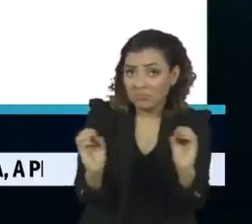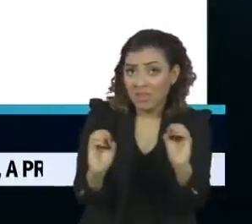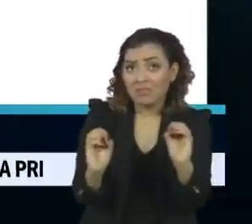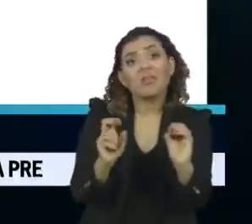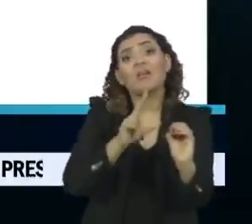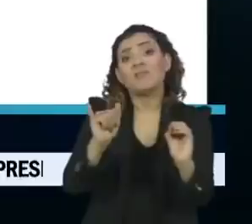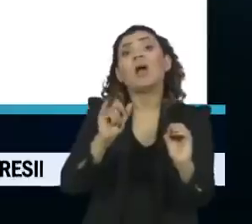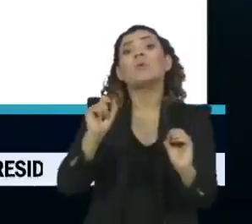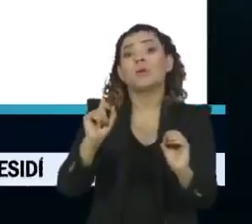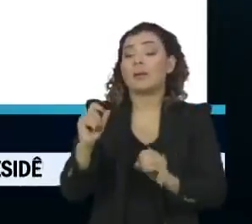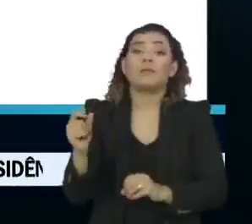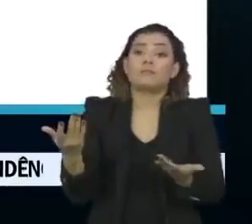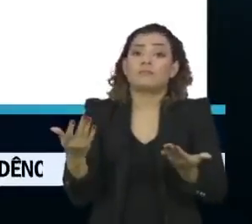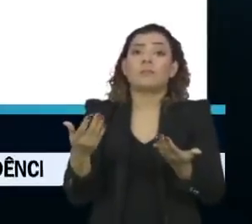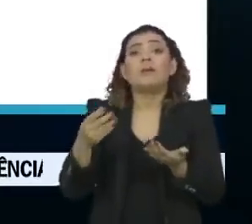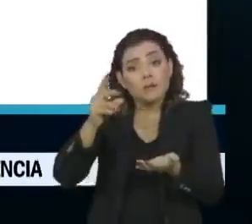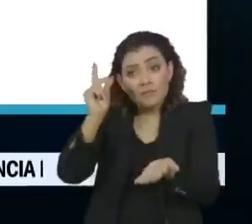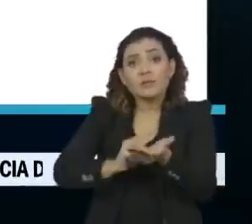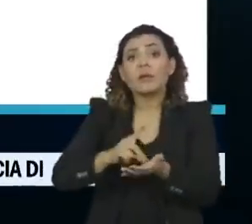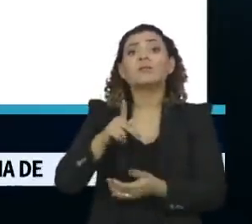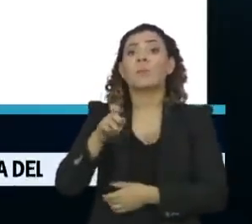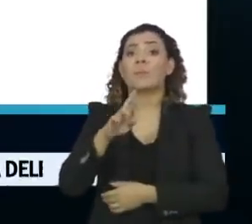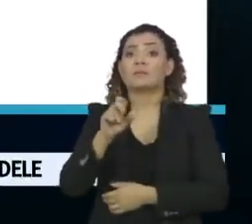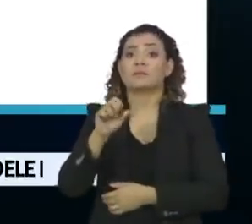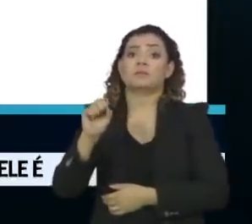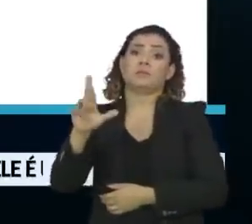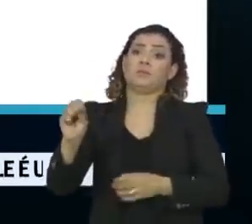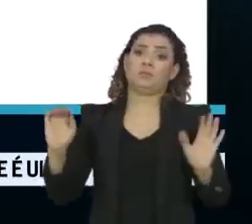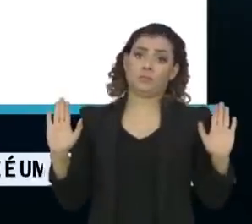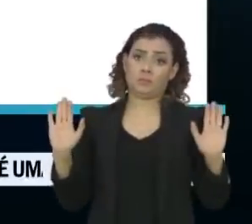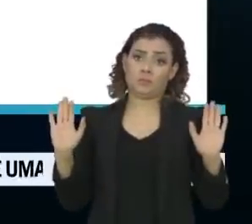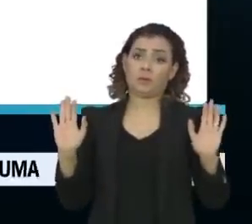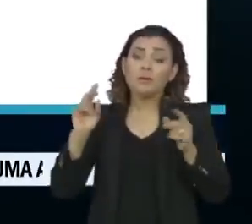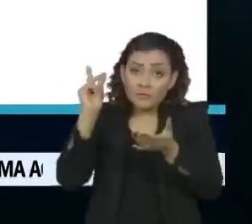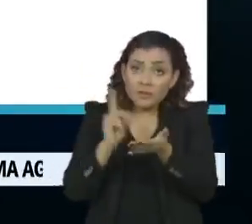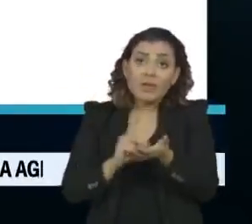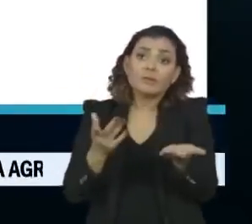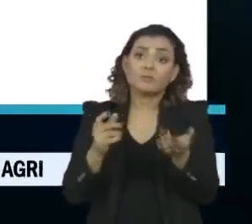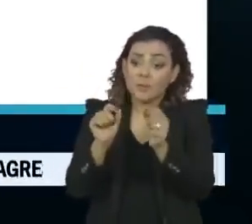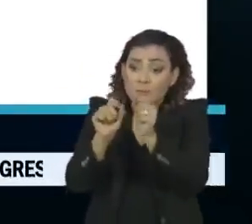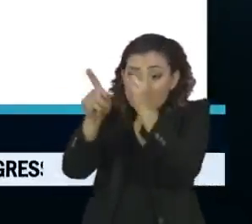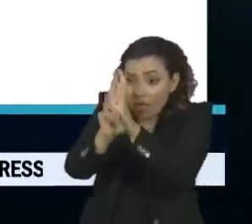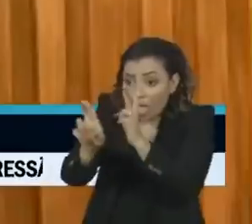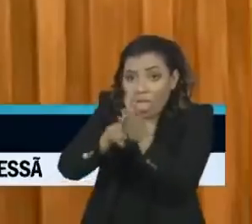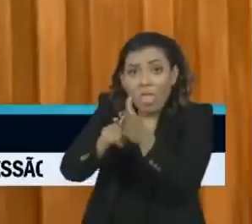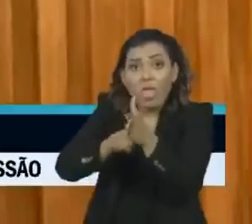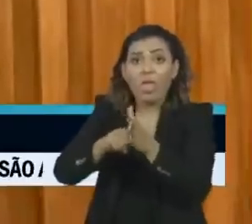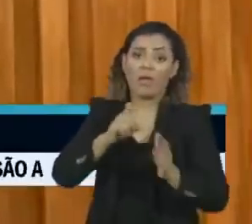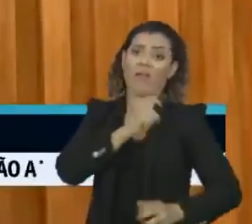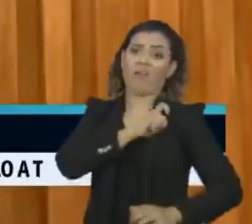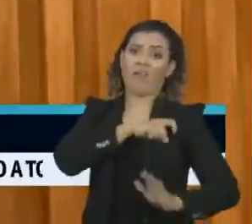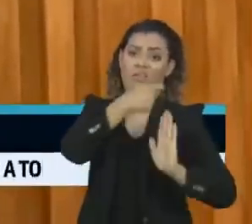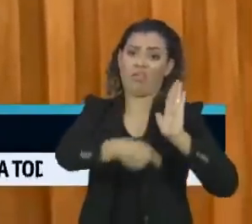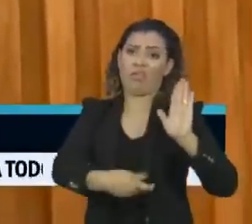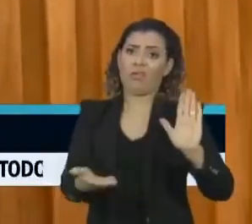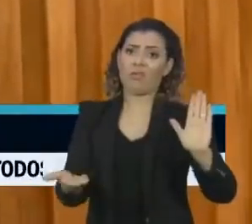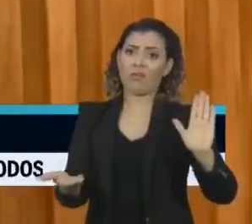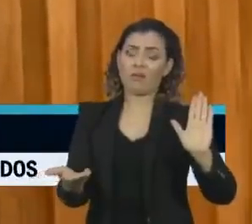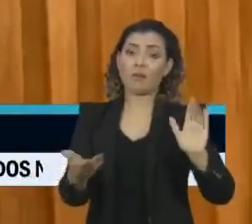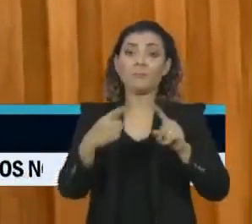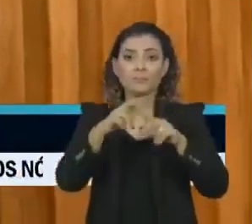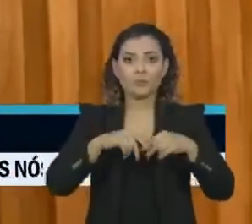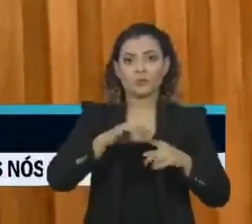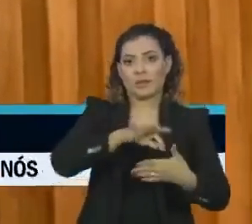a CPI vai simplesmente ouvir o Pazuello, ouvir a gente nossa para fazer um relatório sacana. No sábado, o líder do